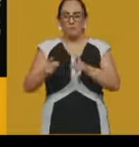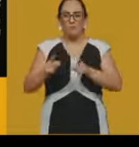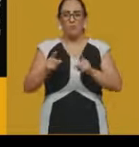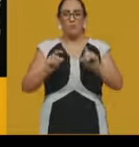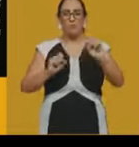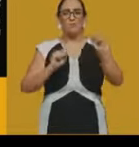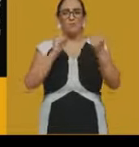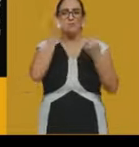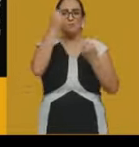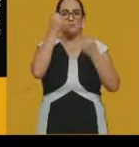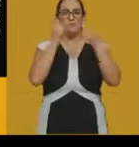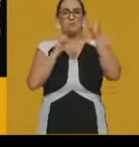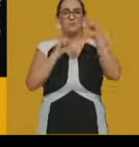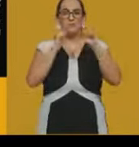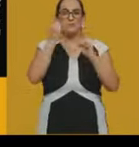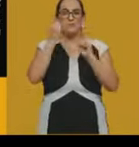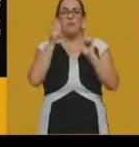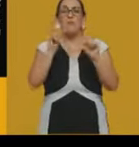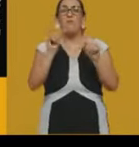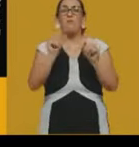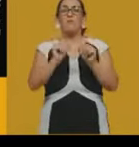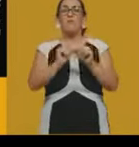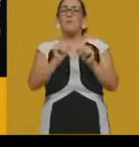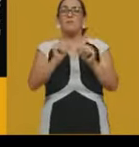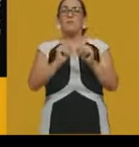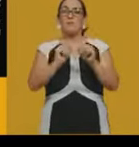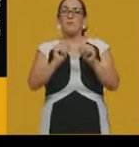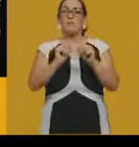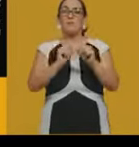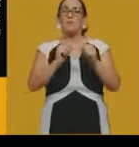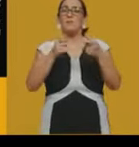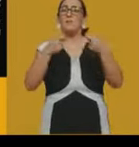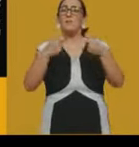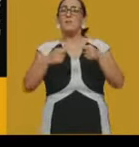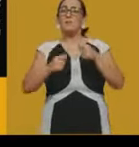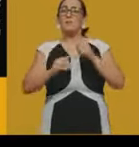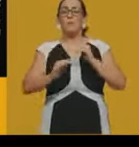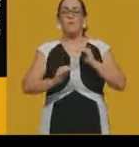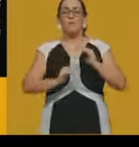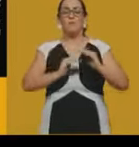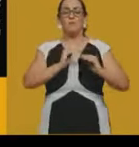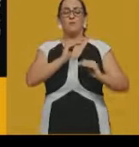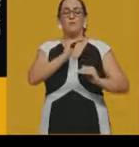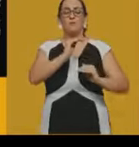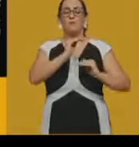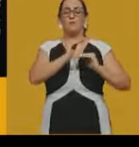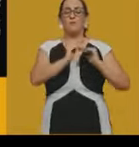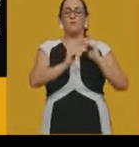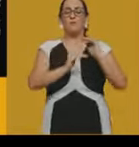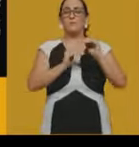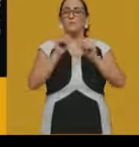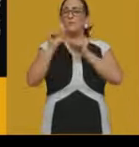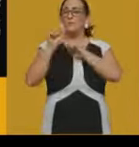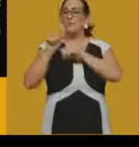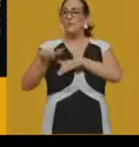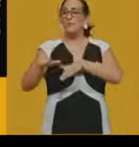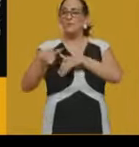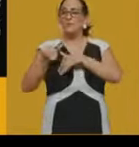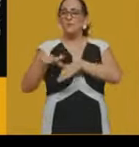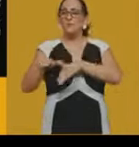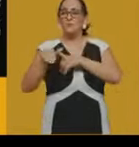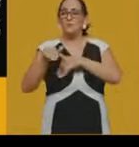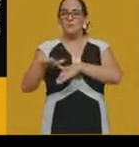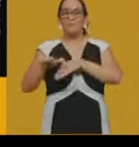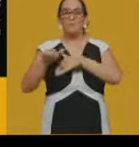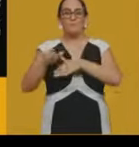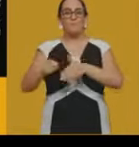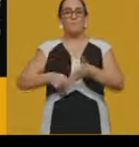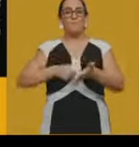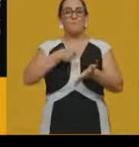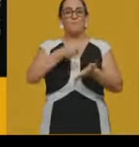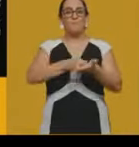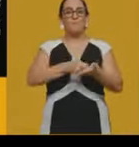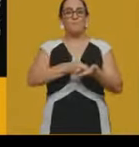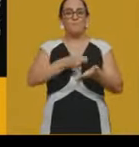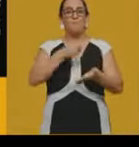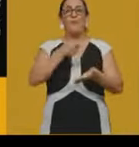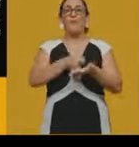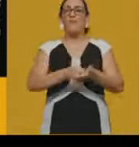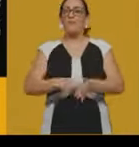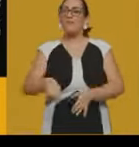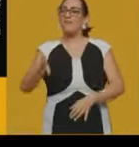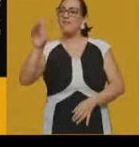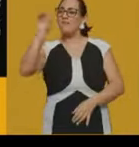vão fazer com que seja necessário o desenvolvimento de um movimento que possa lutar pelos